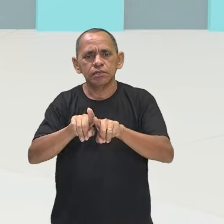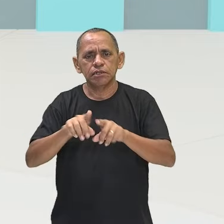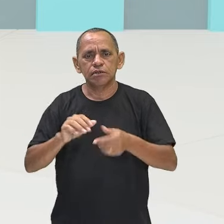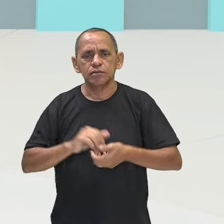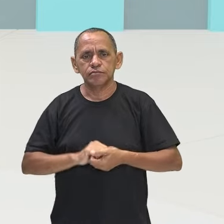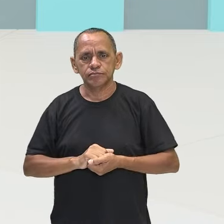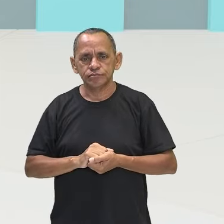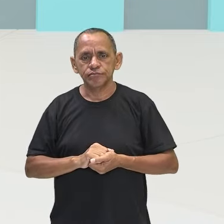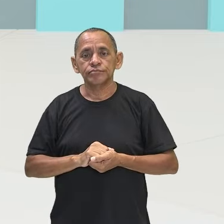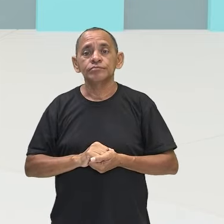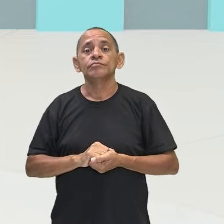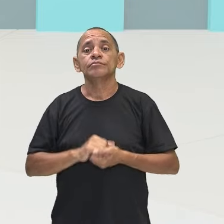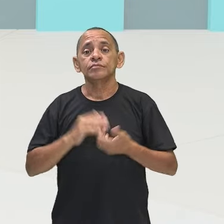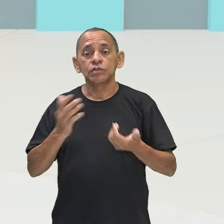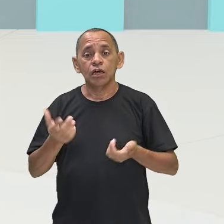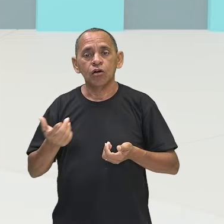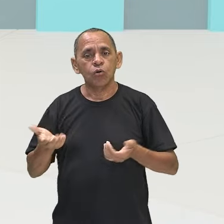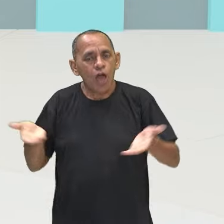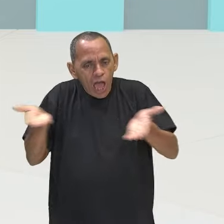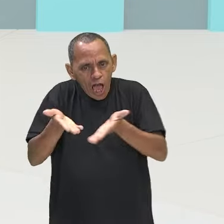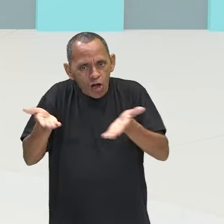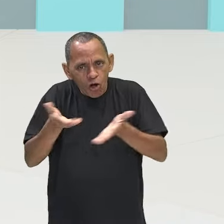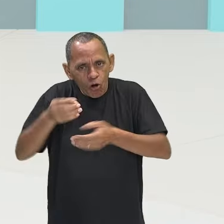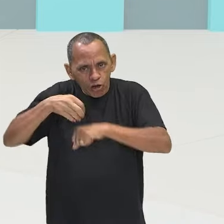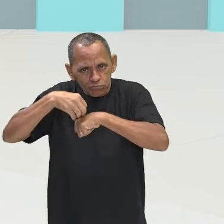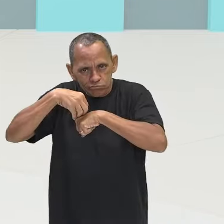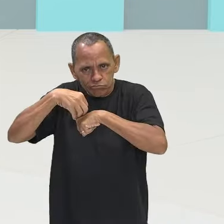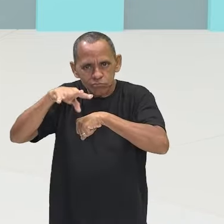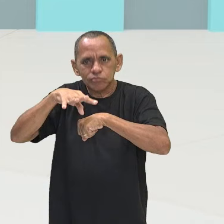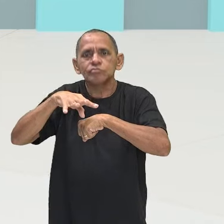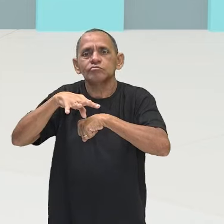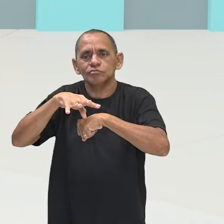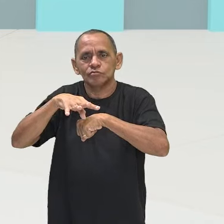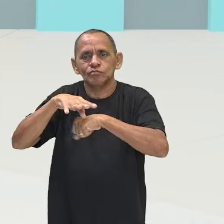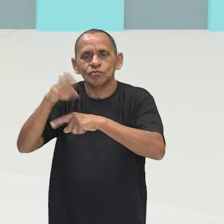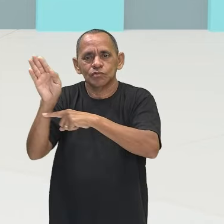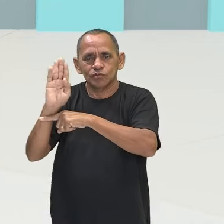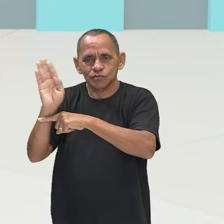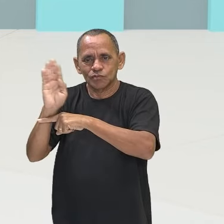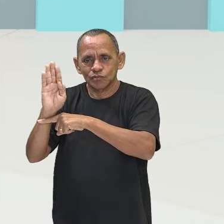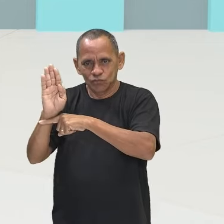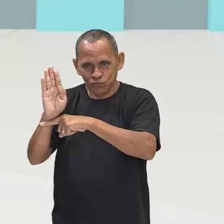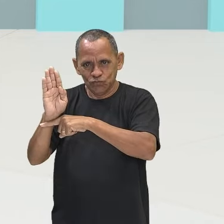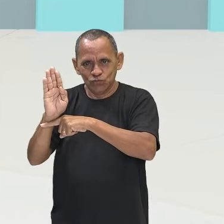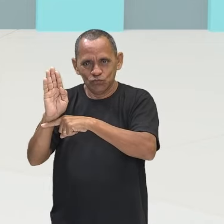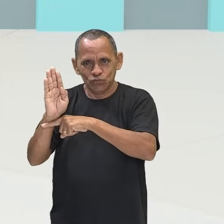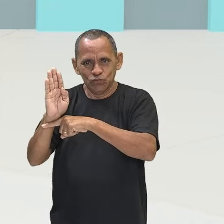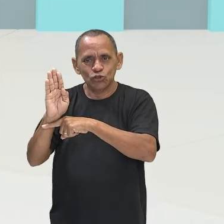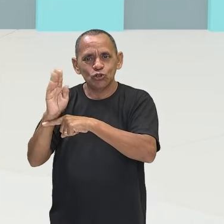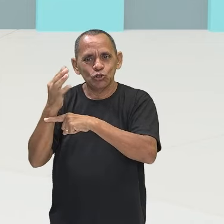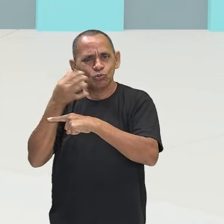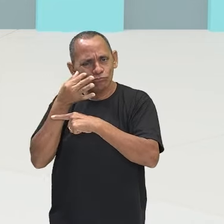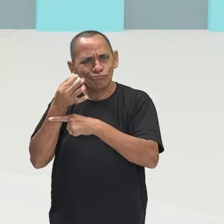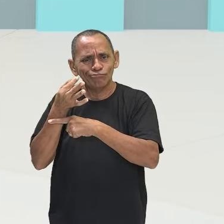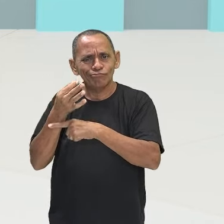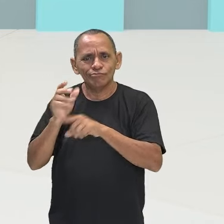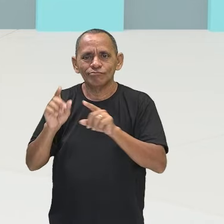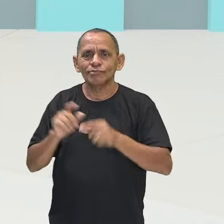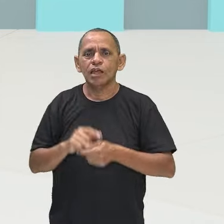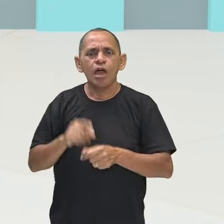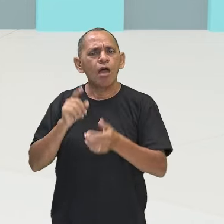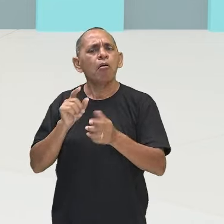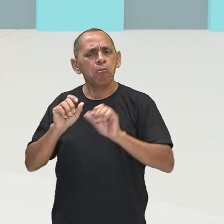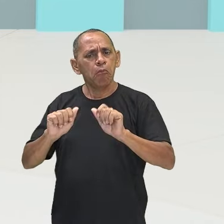Então, agora, eu deixo aqui uma dica para vocês de um filme muito interessante. Vocês podem pesquisar, ver aí nos